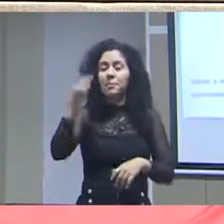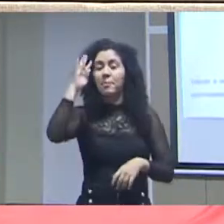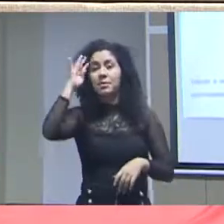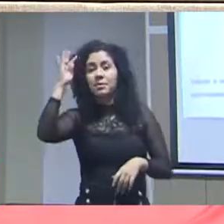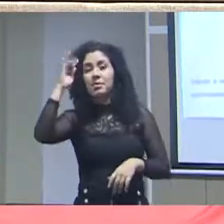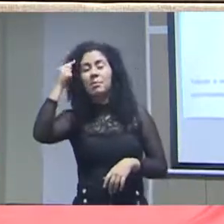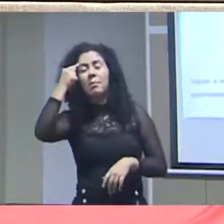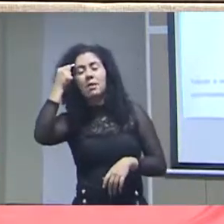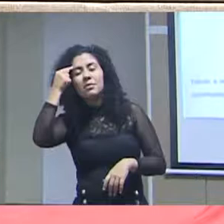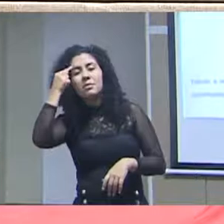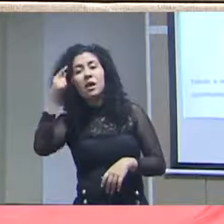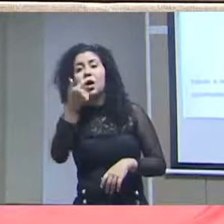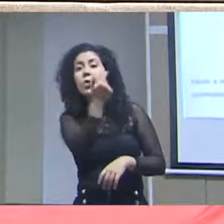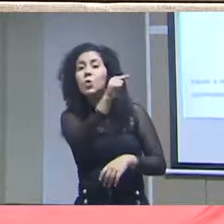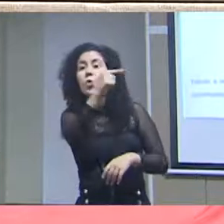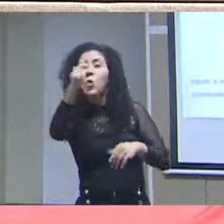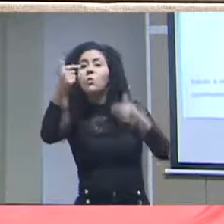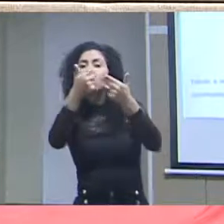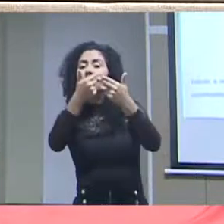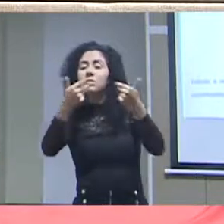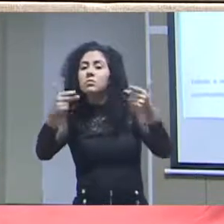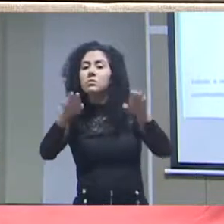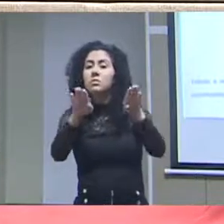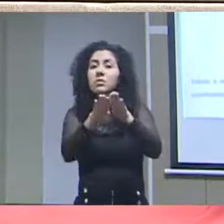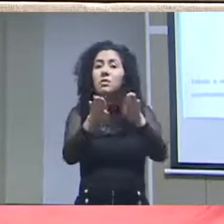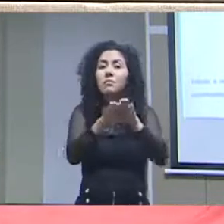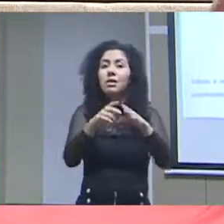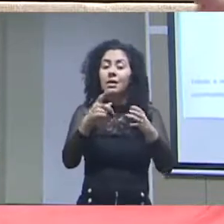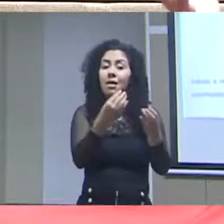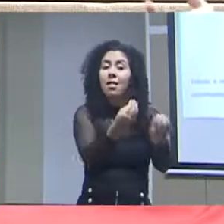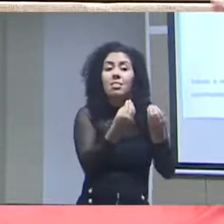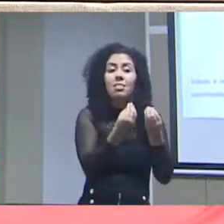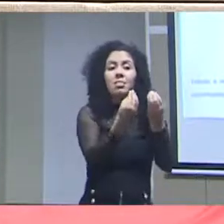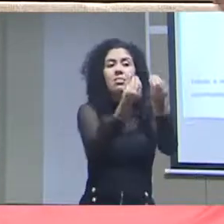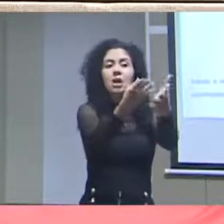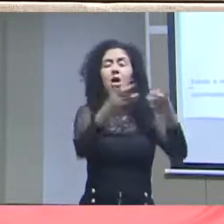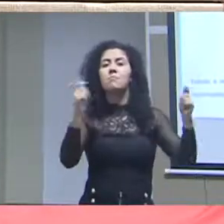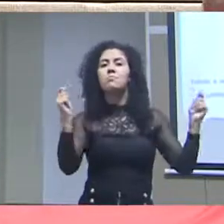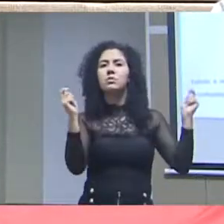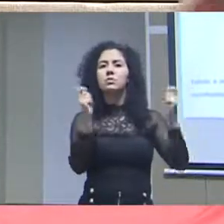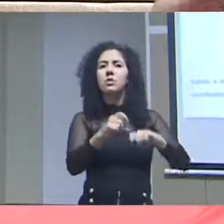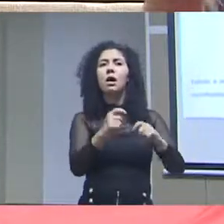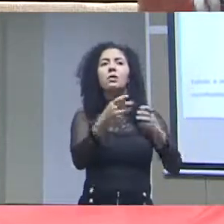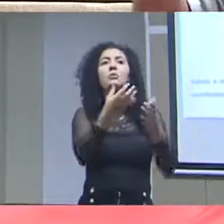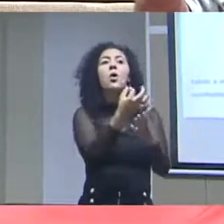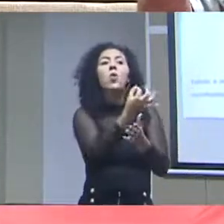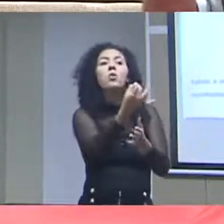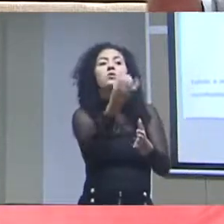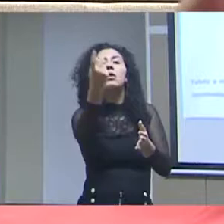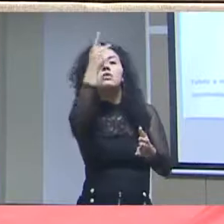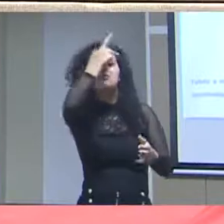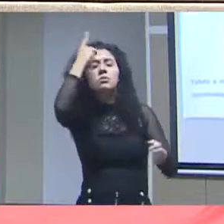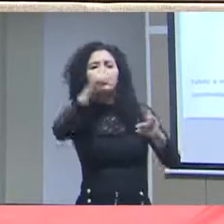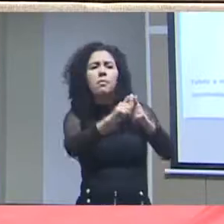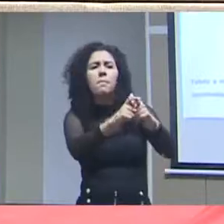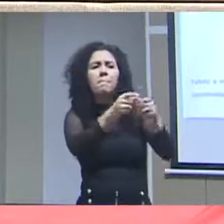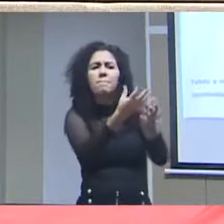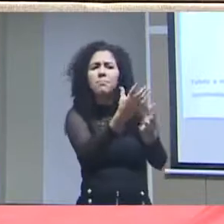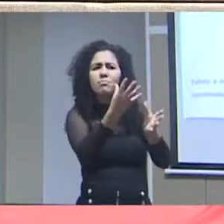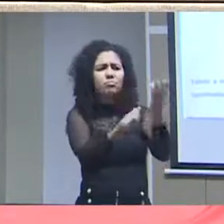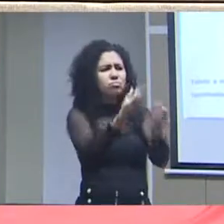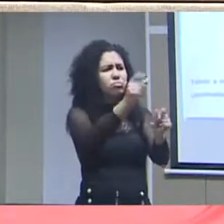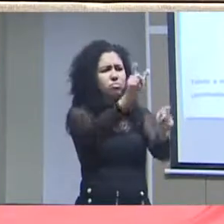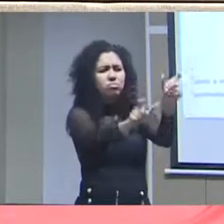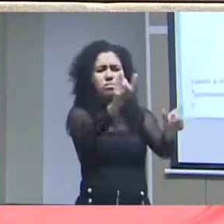mecanismos também que nos deem a possibilidade de um maior número de pessoas possível poder consumir isso.